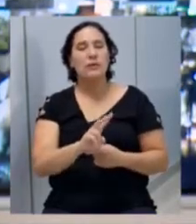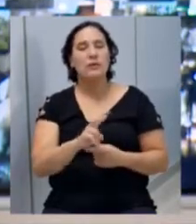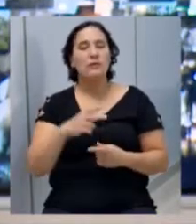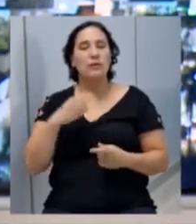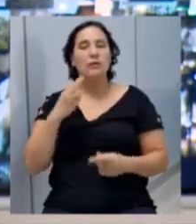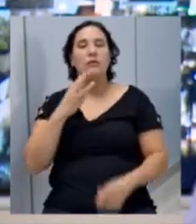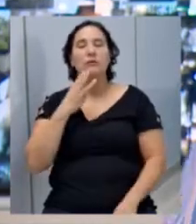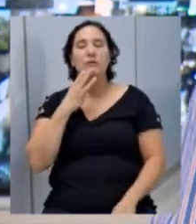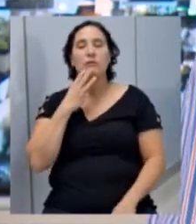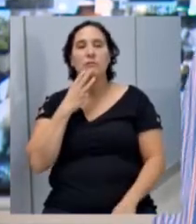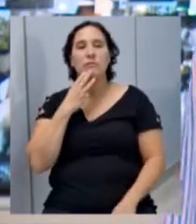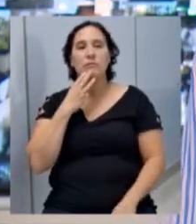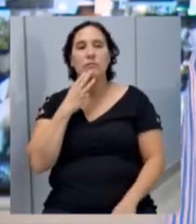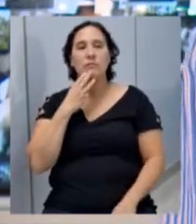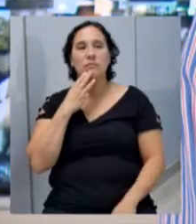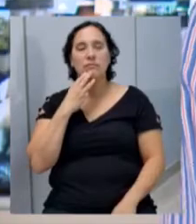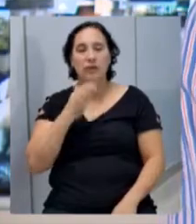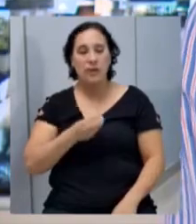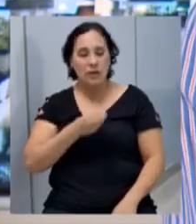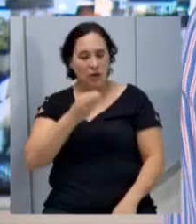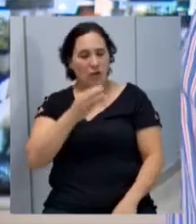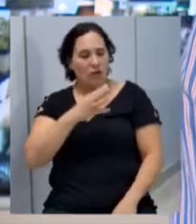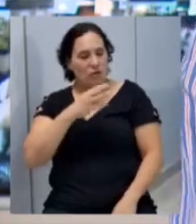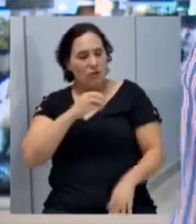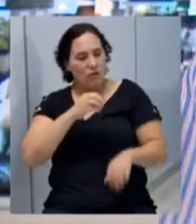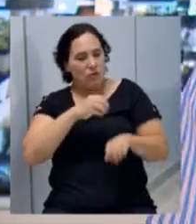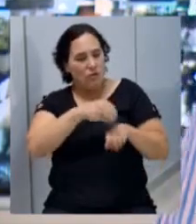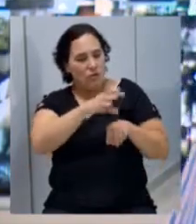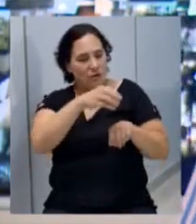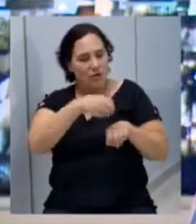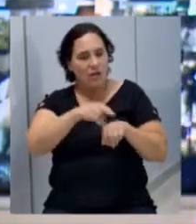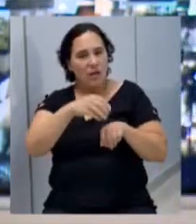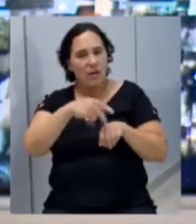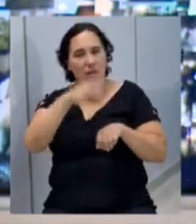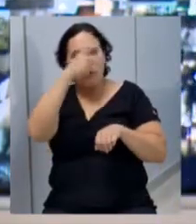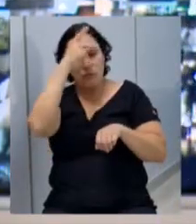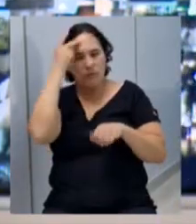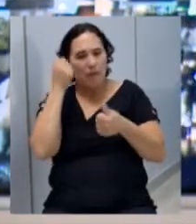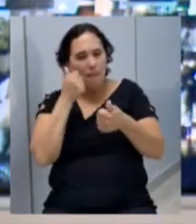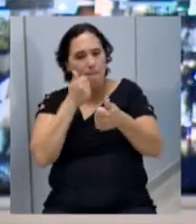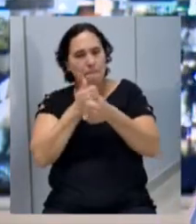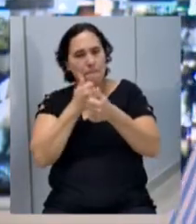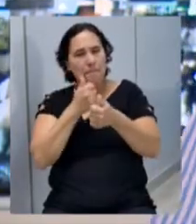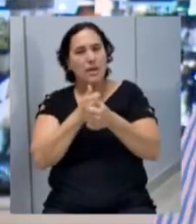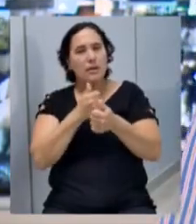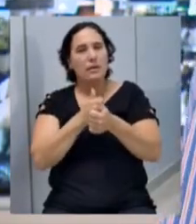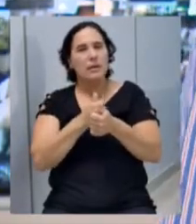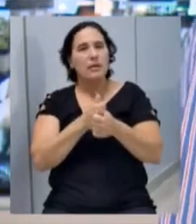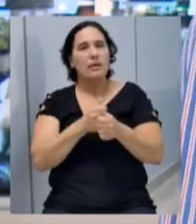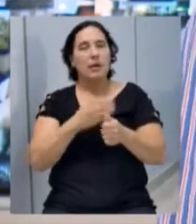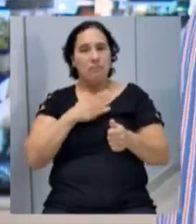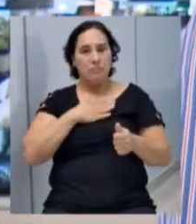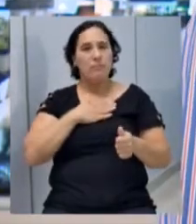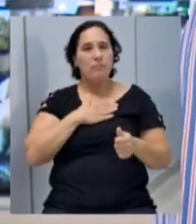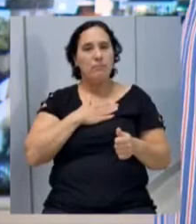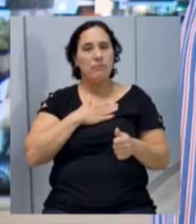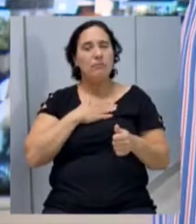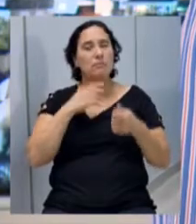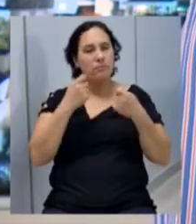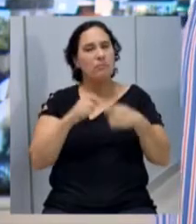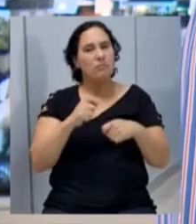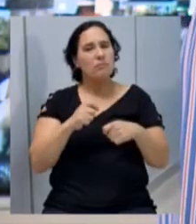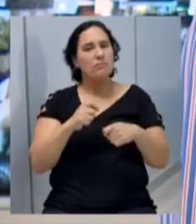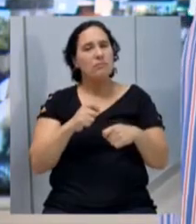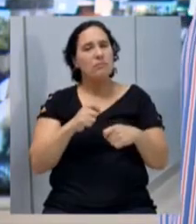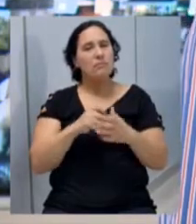ela dar o seu conhecimento para as pessoas que estavam mais próximas a ela, inclusive a mim, quando precisei,